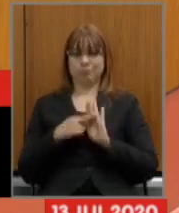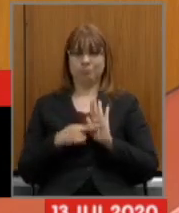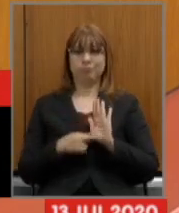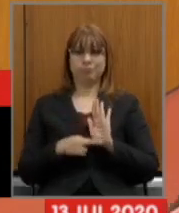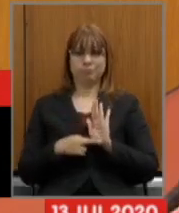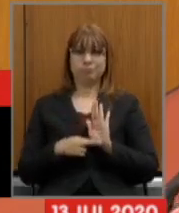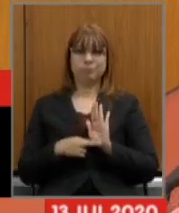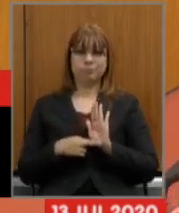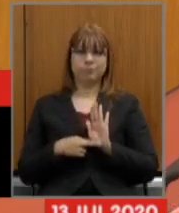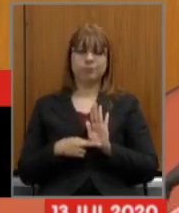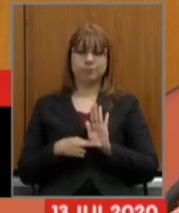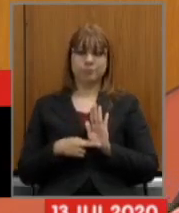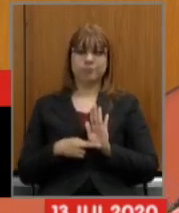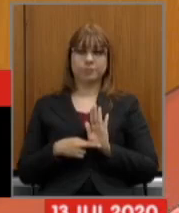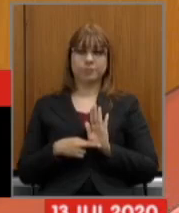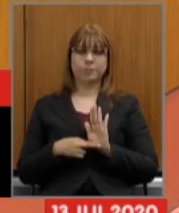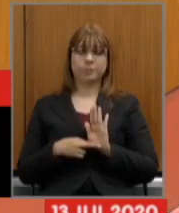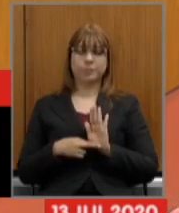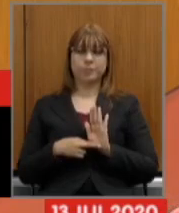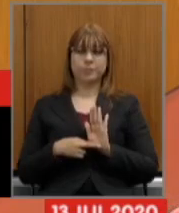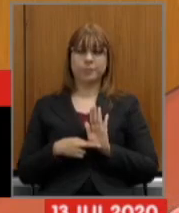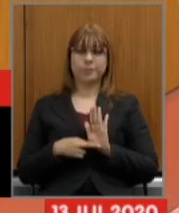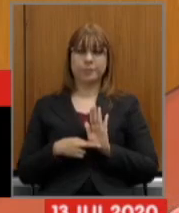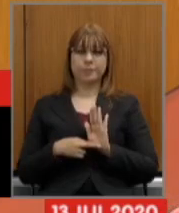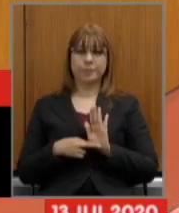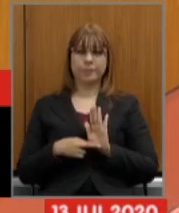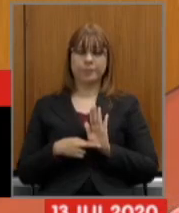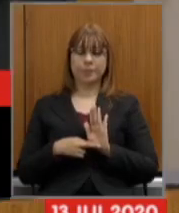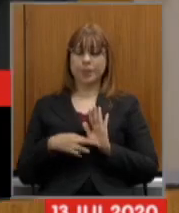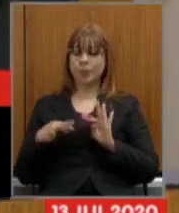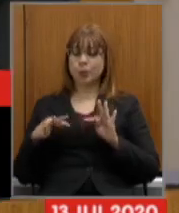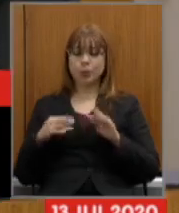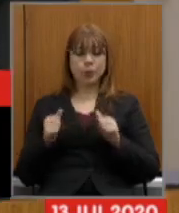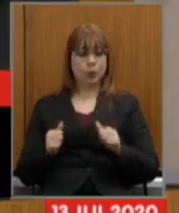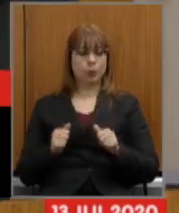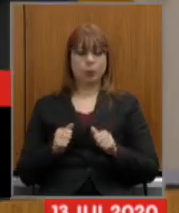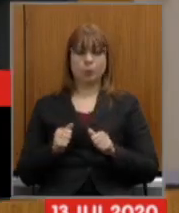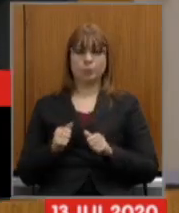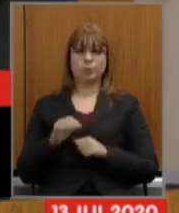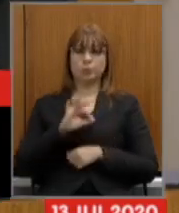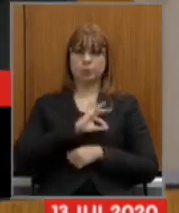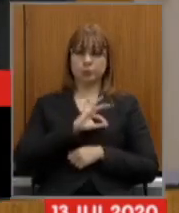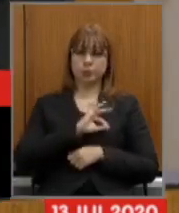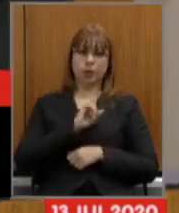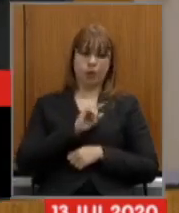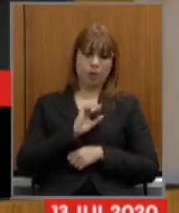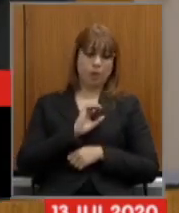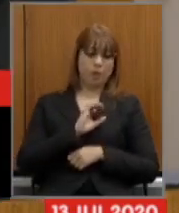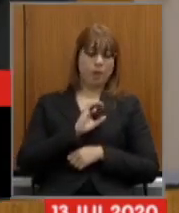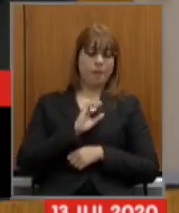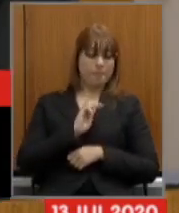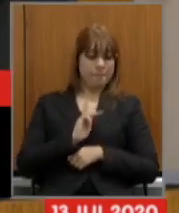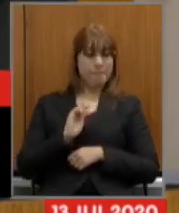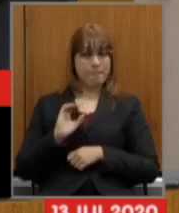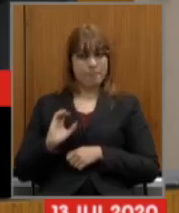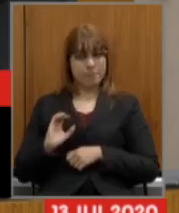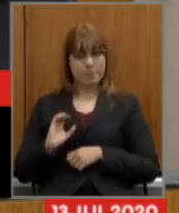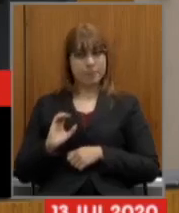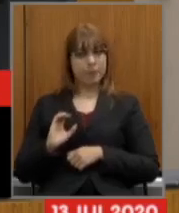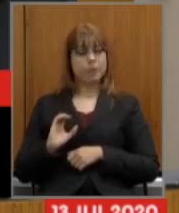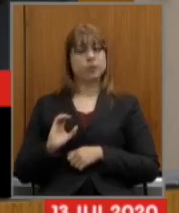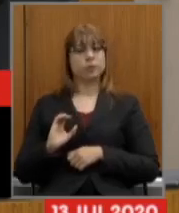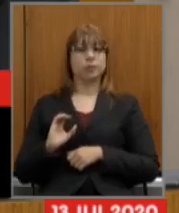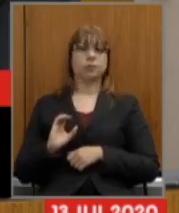é o mesmo é para toda polícia que seja civil é o mesmo que se